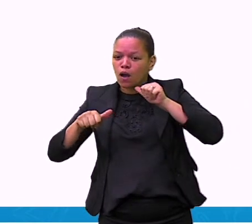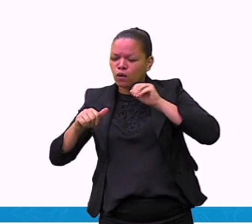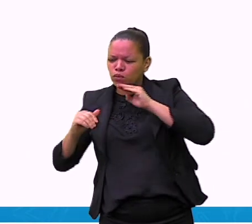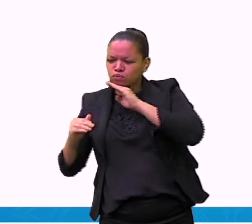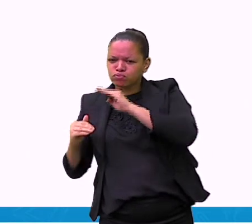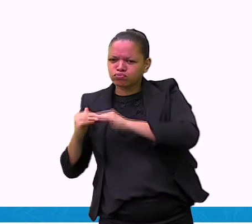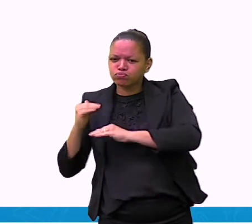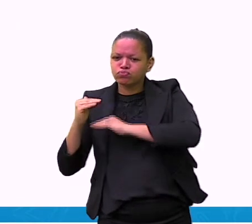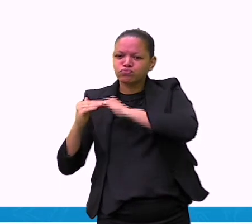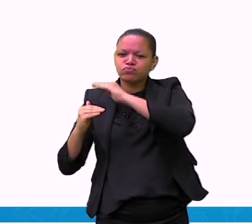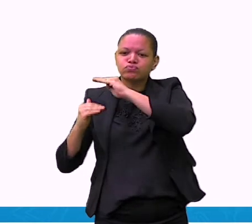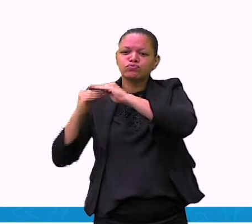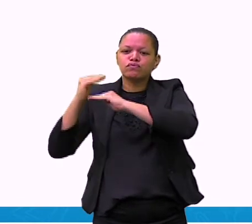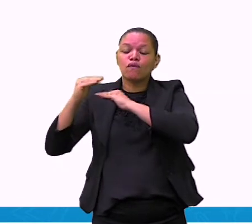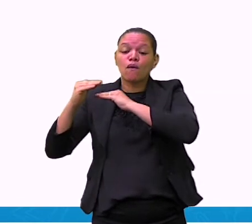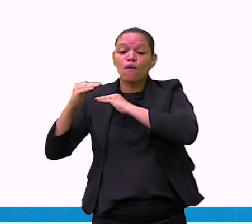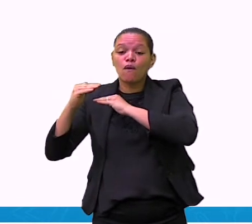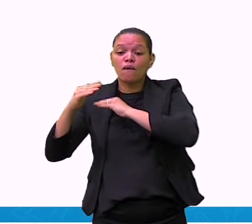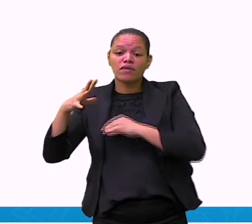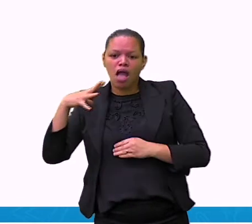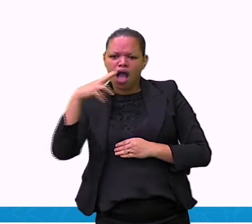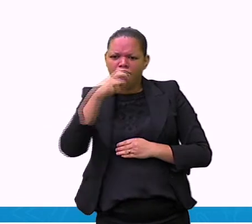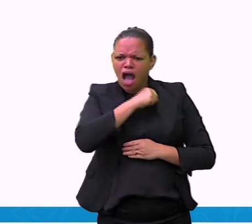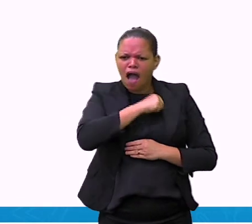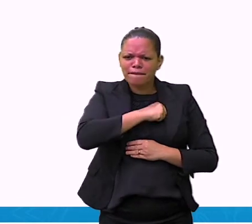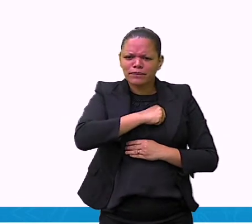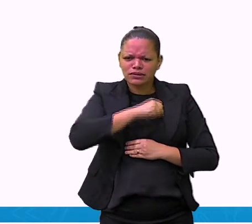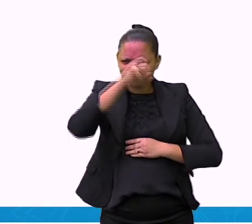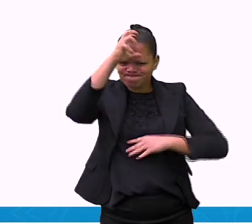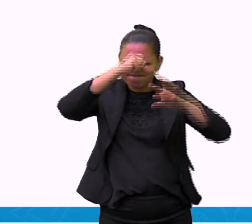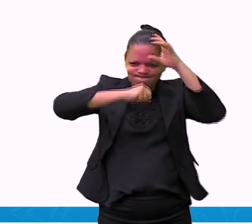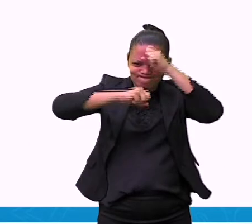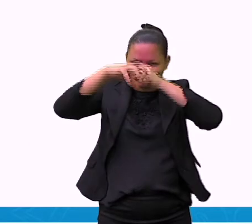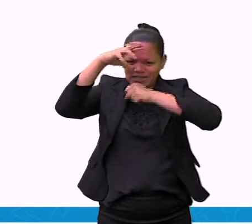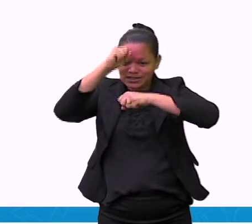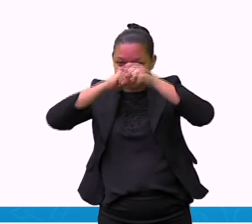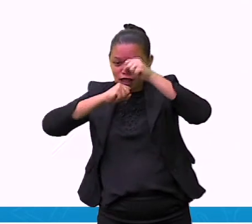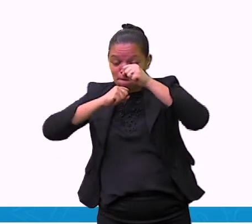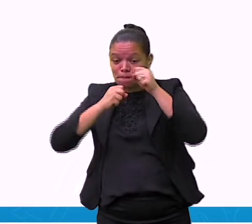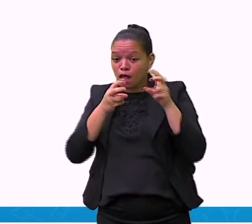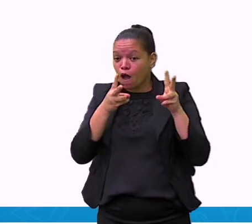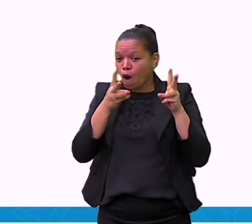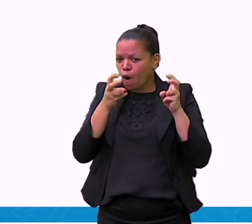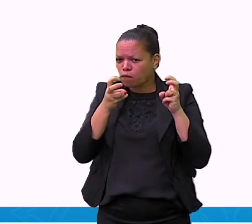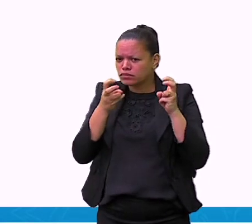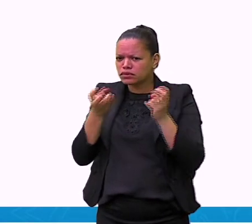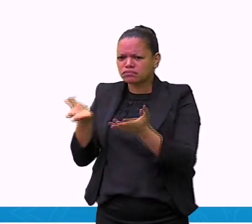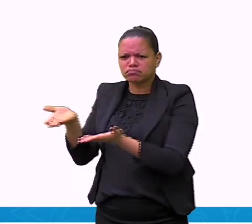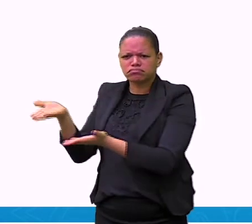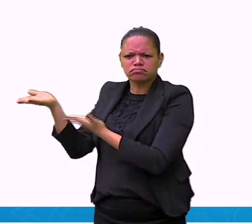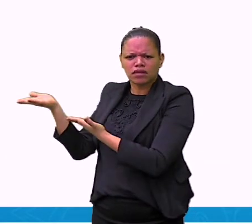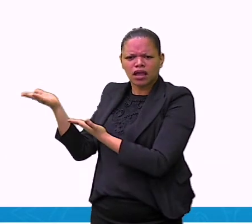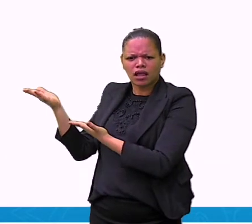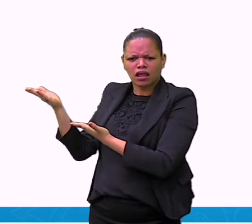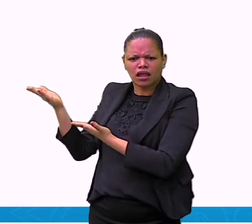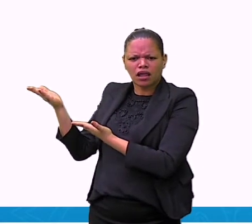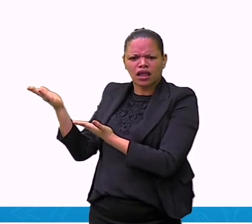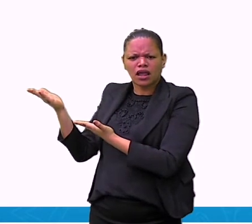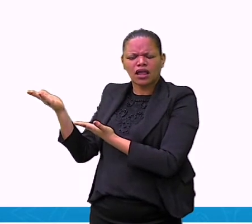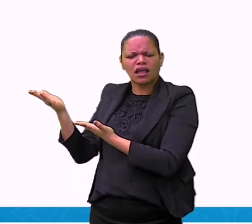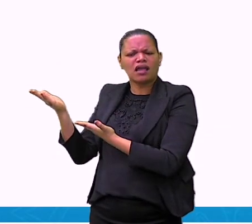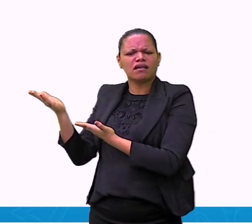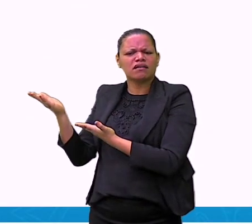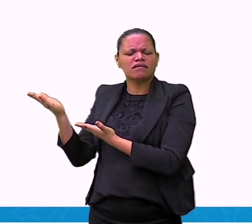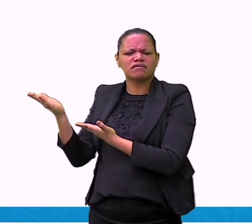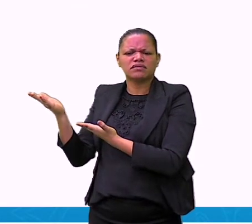é essencial para a sua sobrevivência. Observem a gravura. Observem Será que está tendo algum